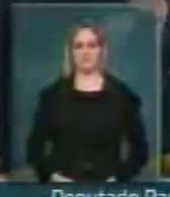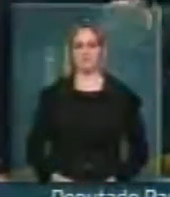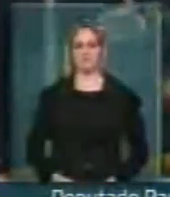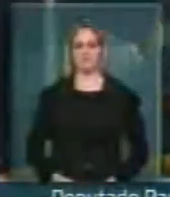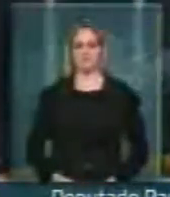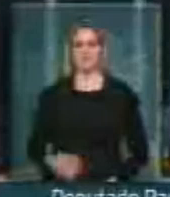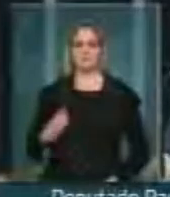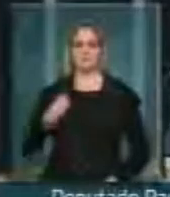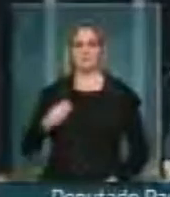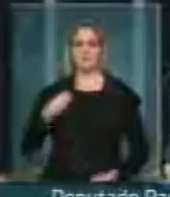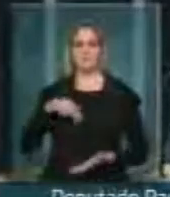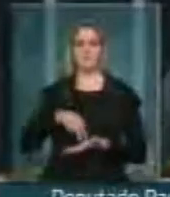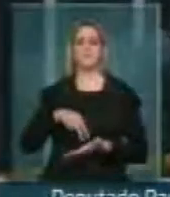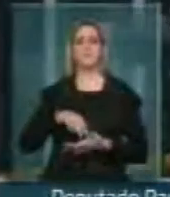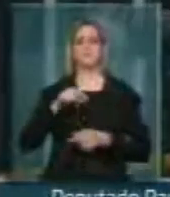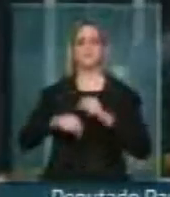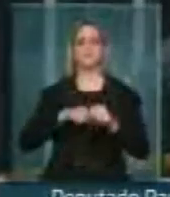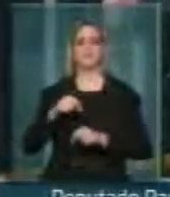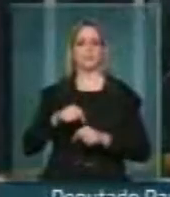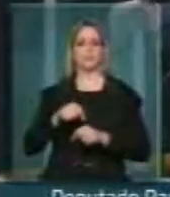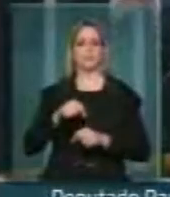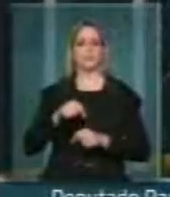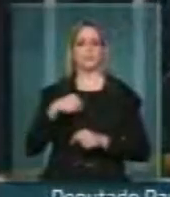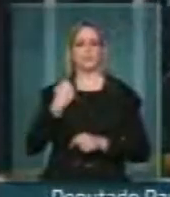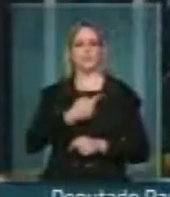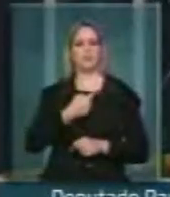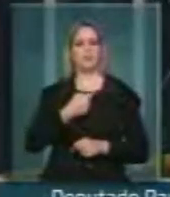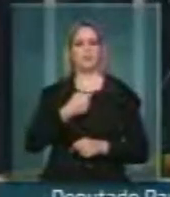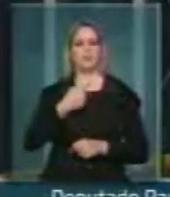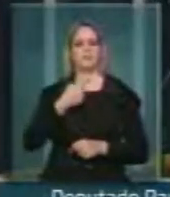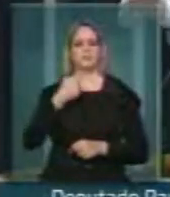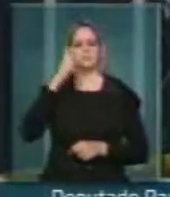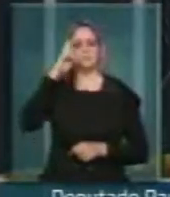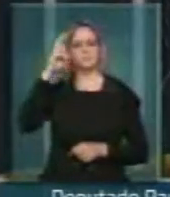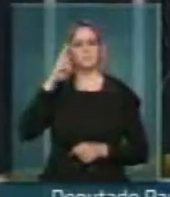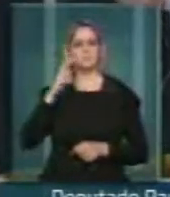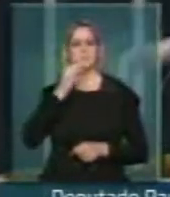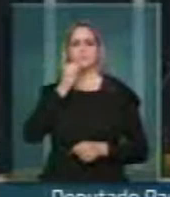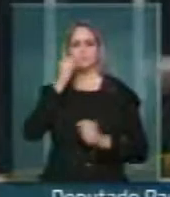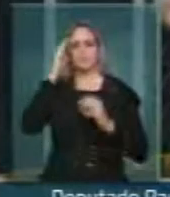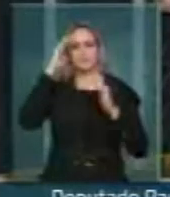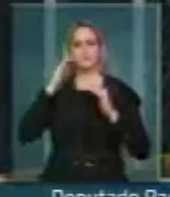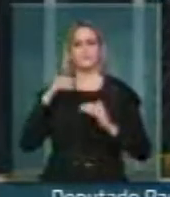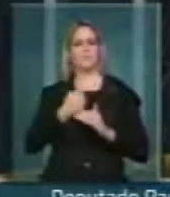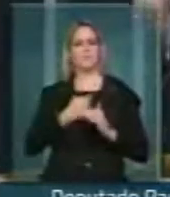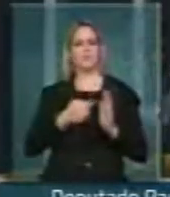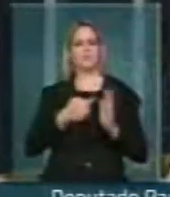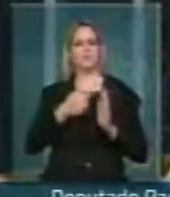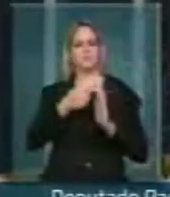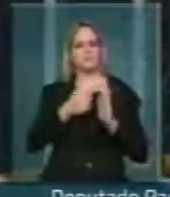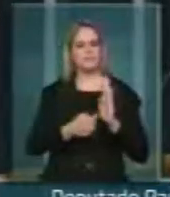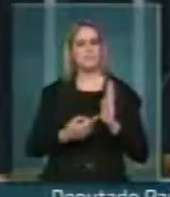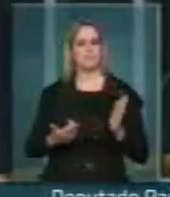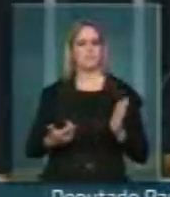tribuna, exatamente no uso das nossas faculdades, no uso das nossas prerrogativas como